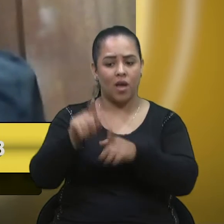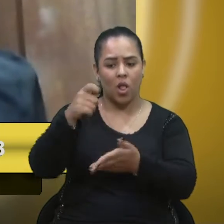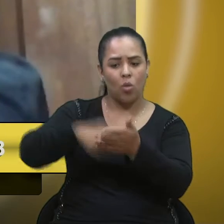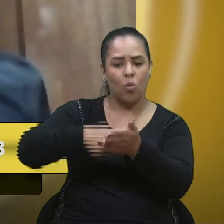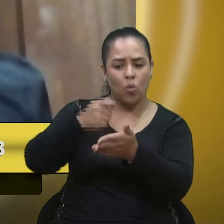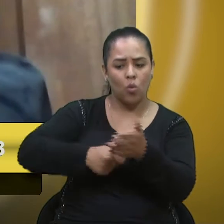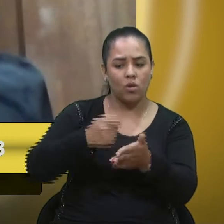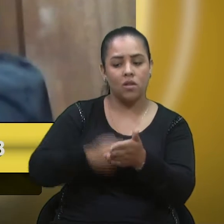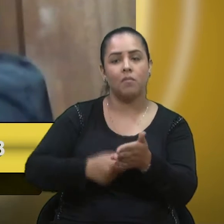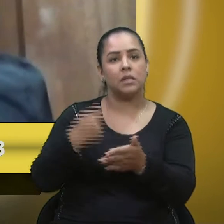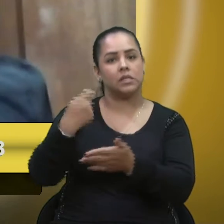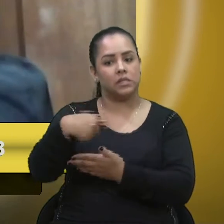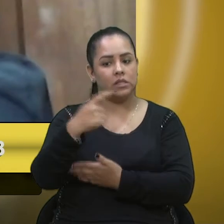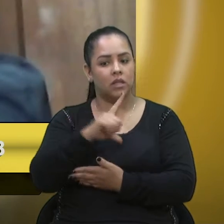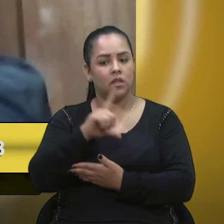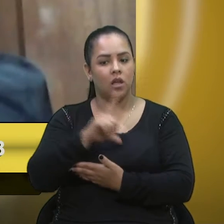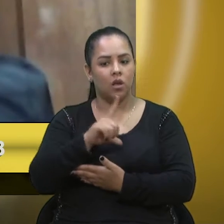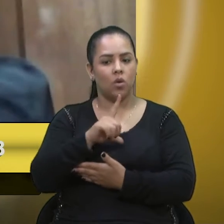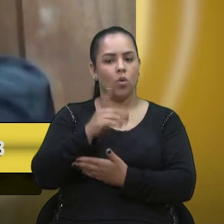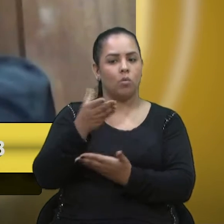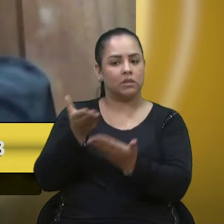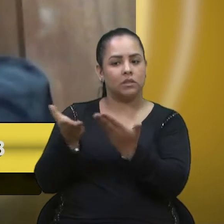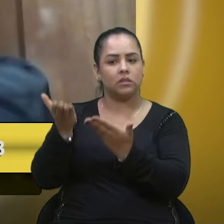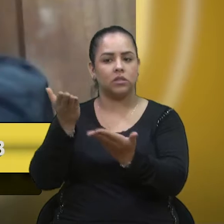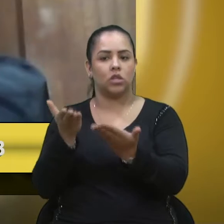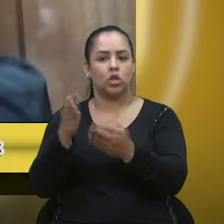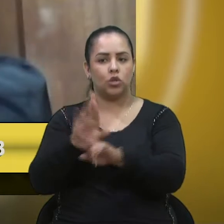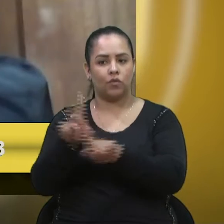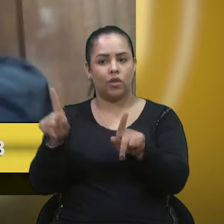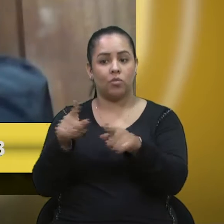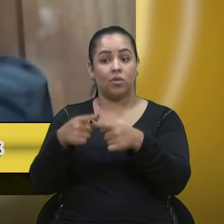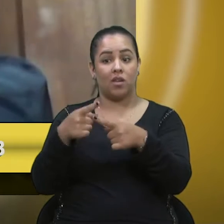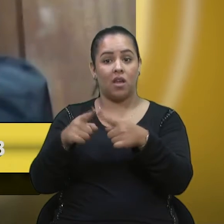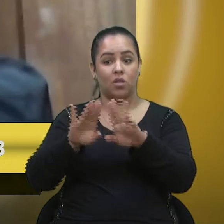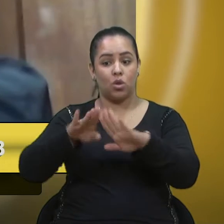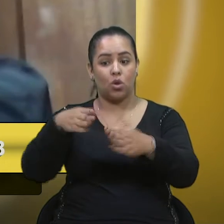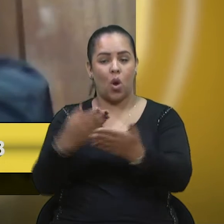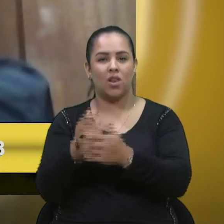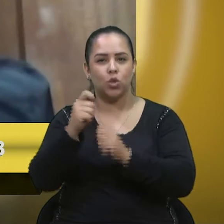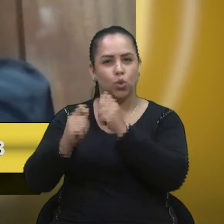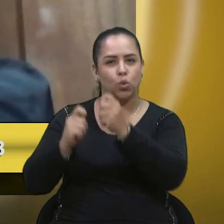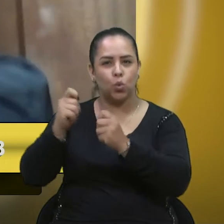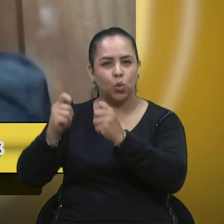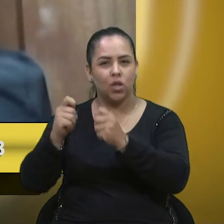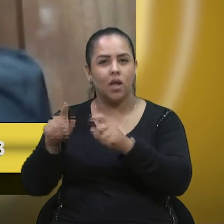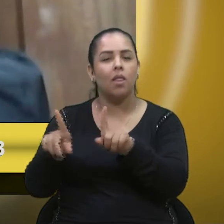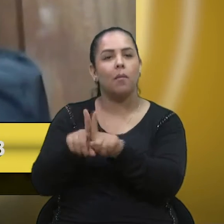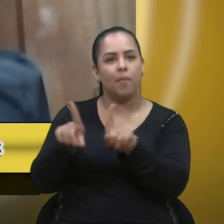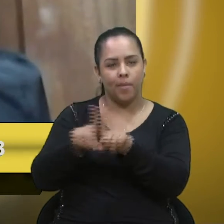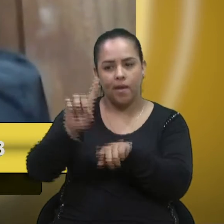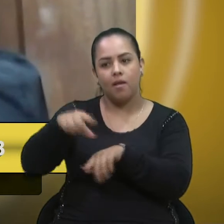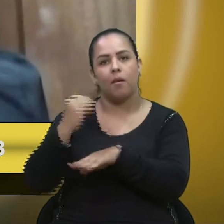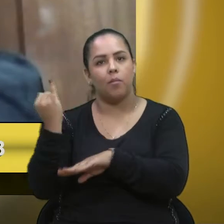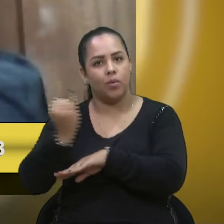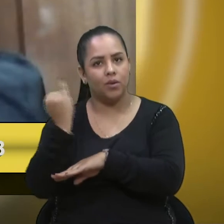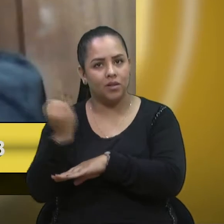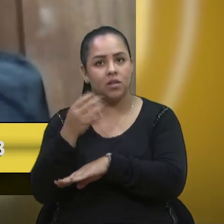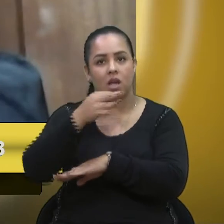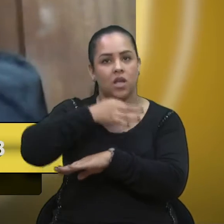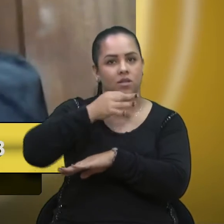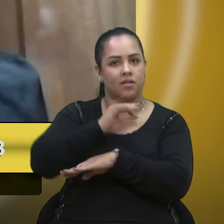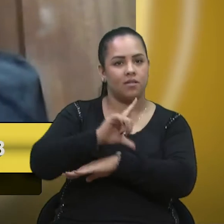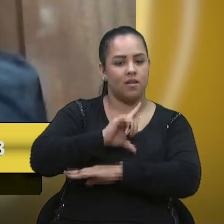diferente. As escolas de luta também têm um papel fundamental, vereador Cadori, nesse momento. Caxias do Sul tem aproximadamente